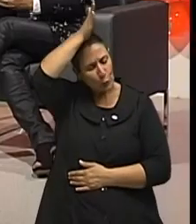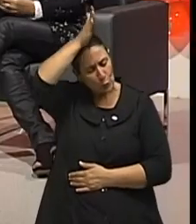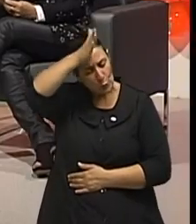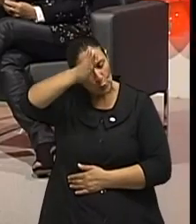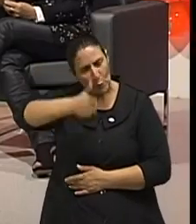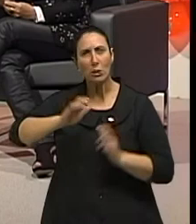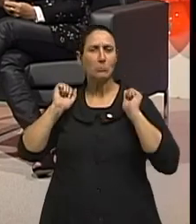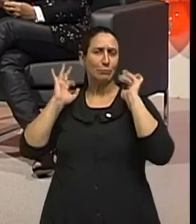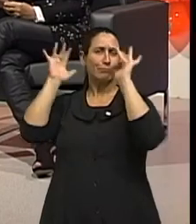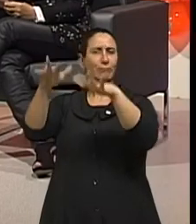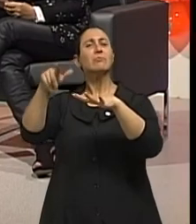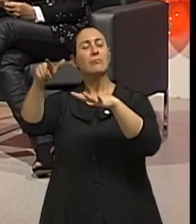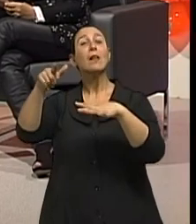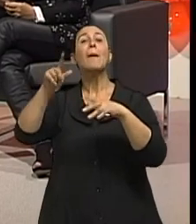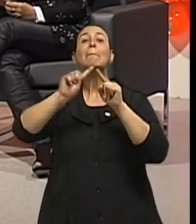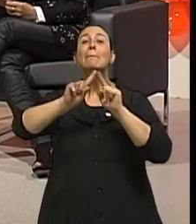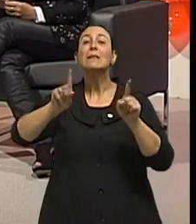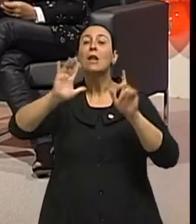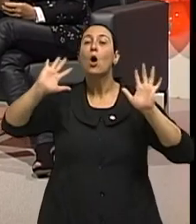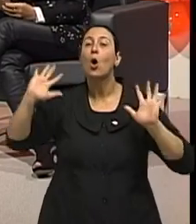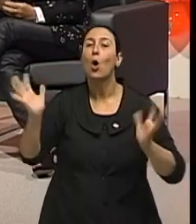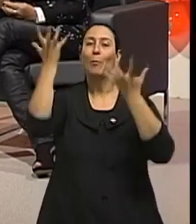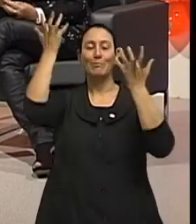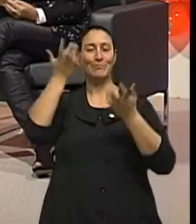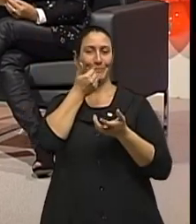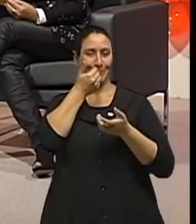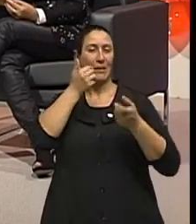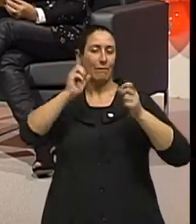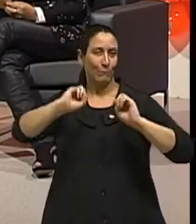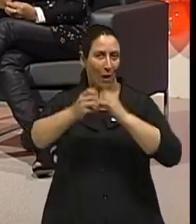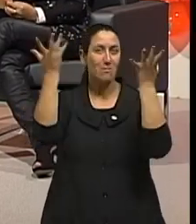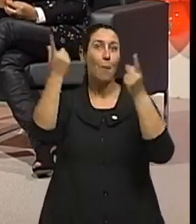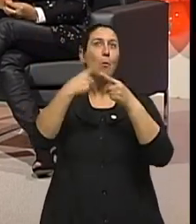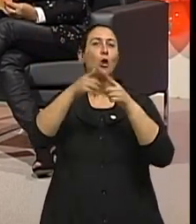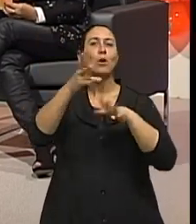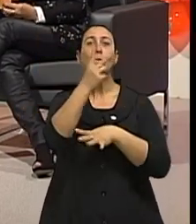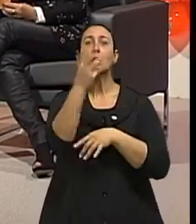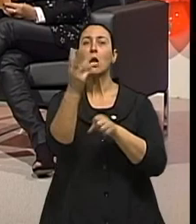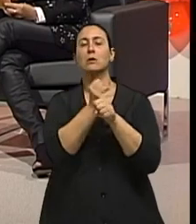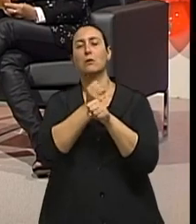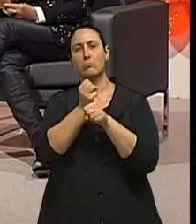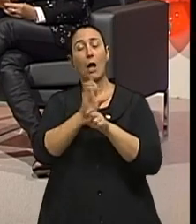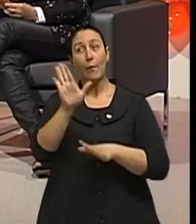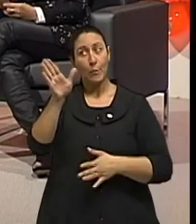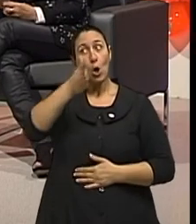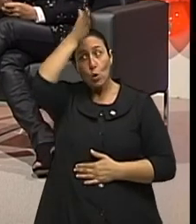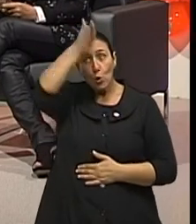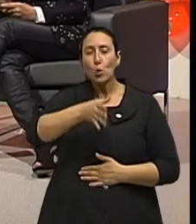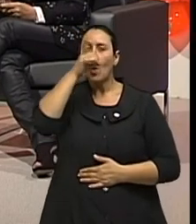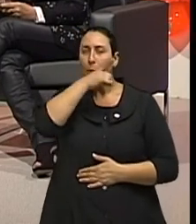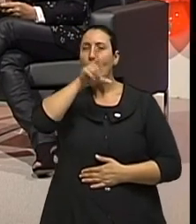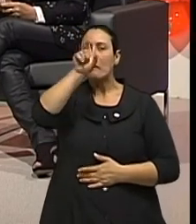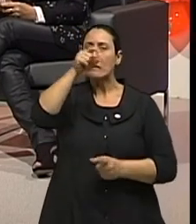os domingos.